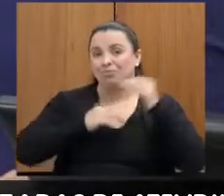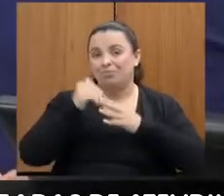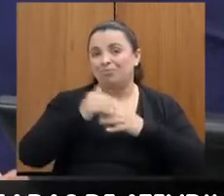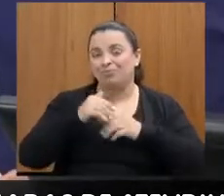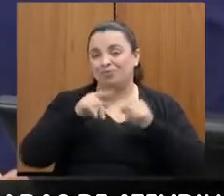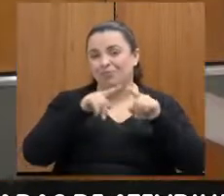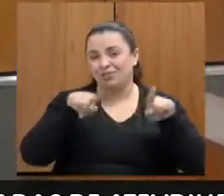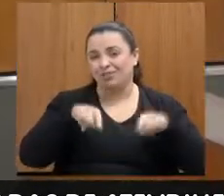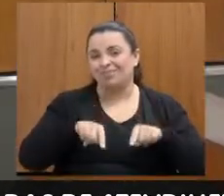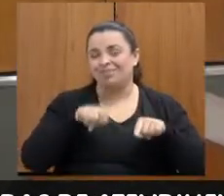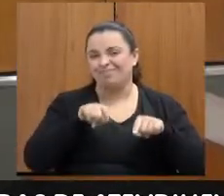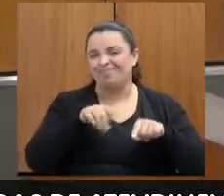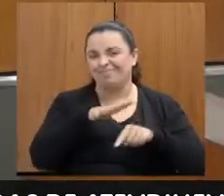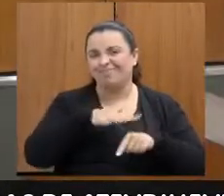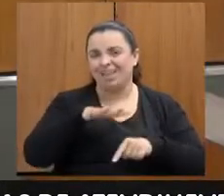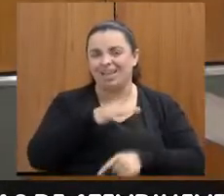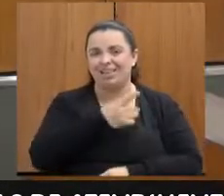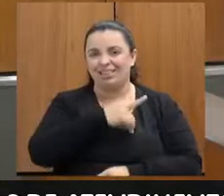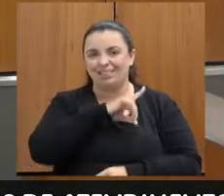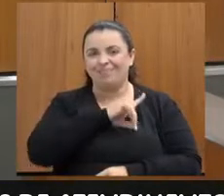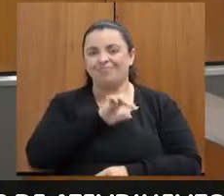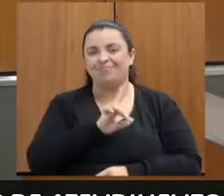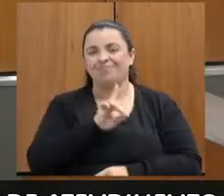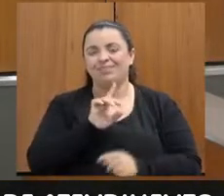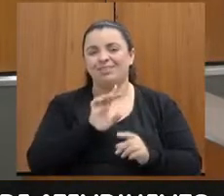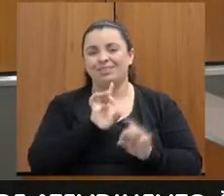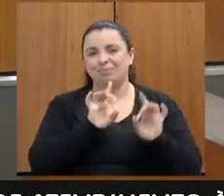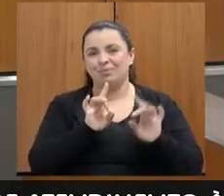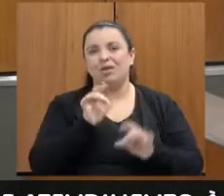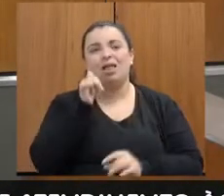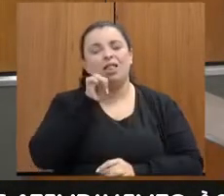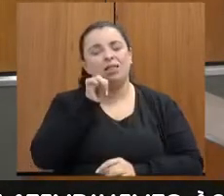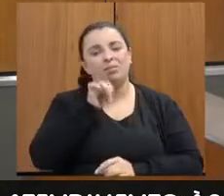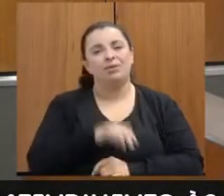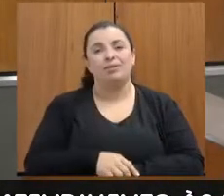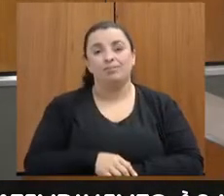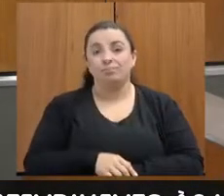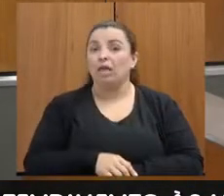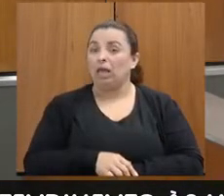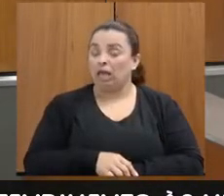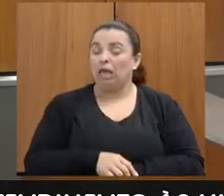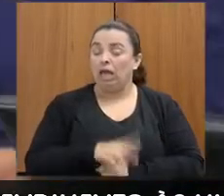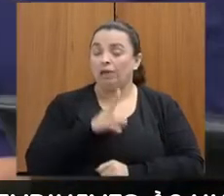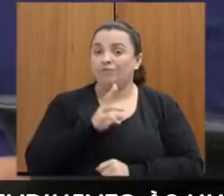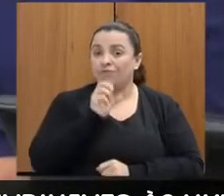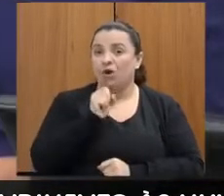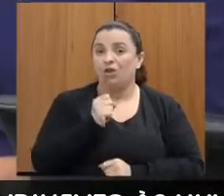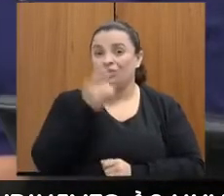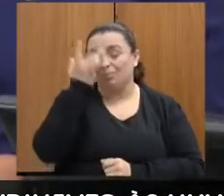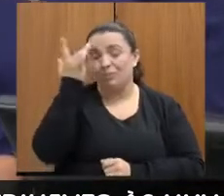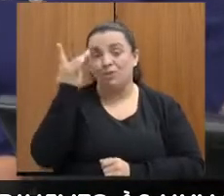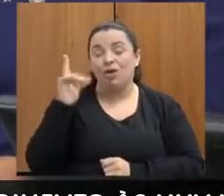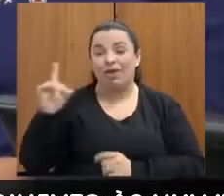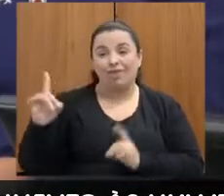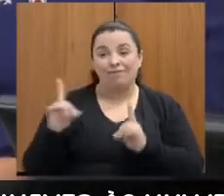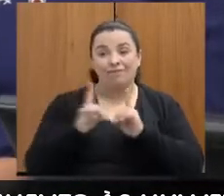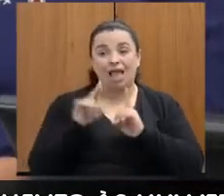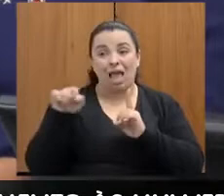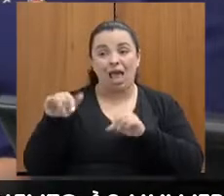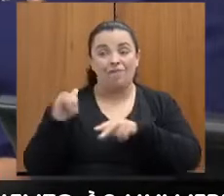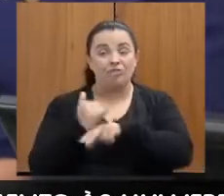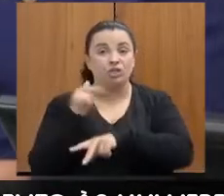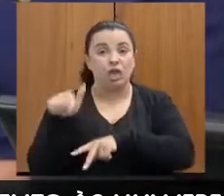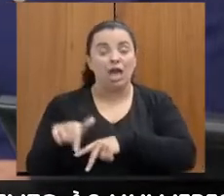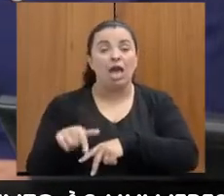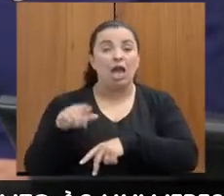Felipe? Porque a demanda é muito forte. Queria reforçar porque as vítimas, quando vêm para a gente numa delegacia da mulher, elas são pessoas que estão, a gente pode falar, até aduentadas